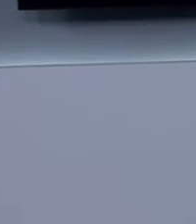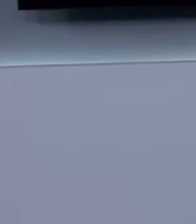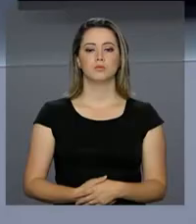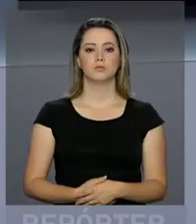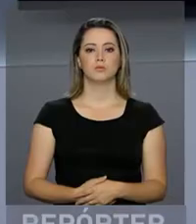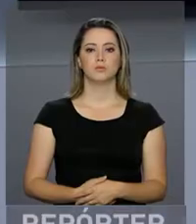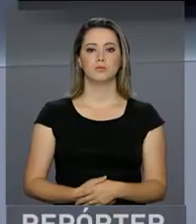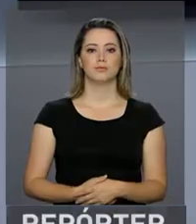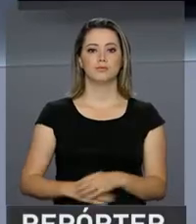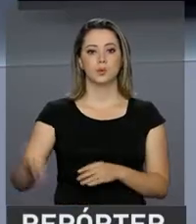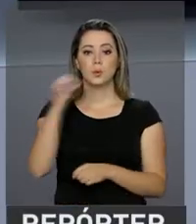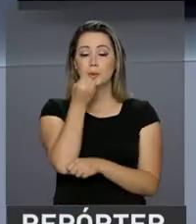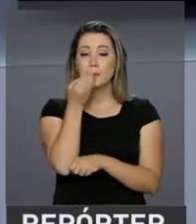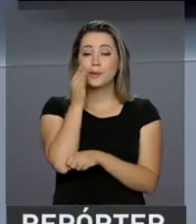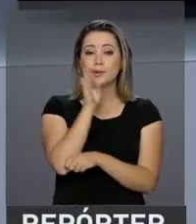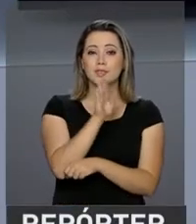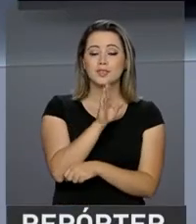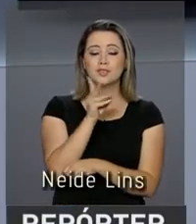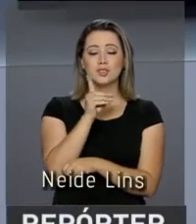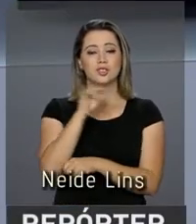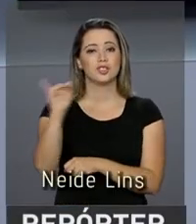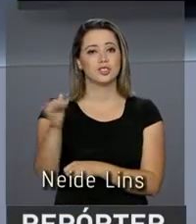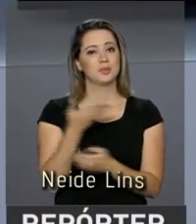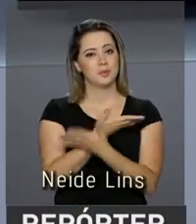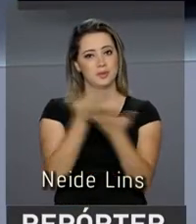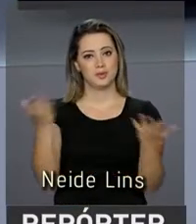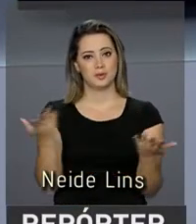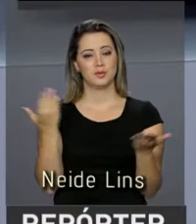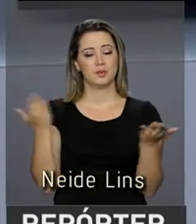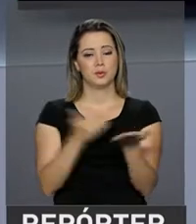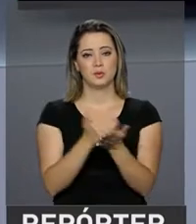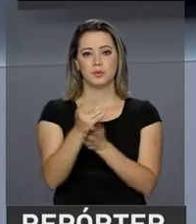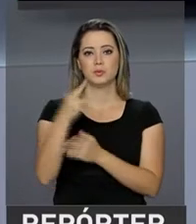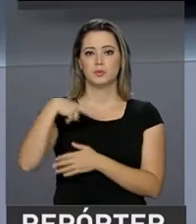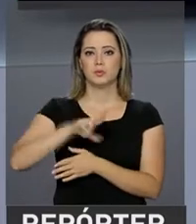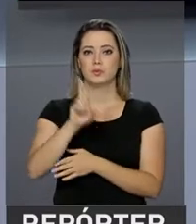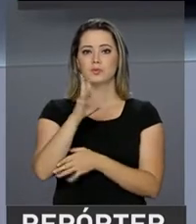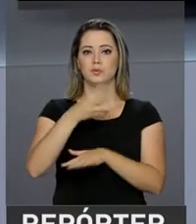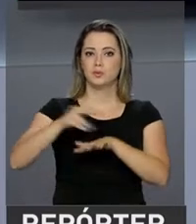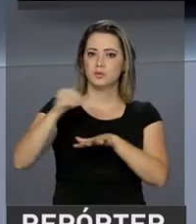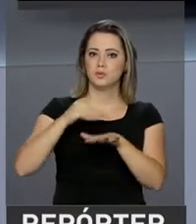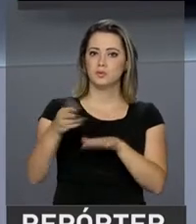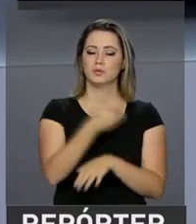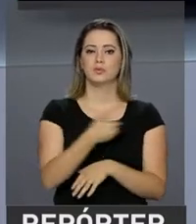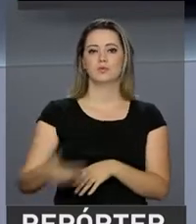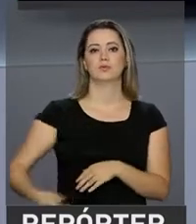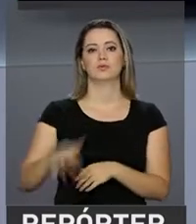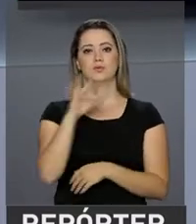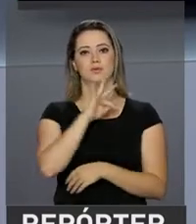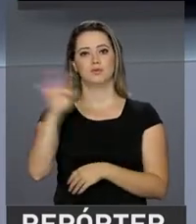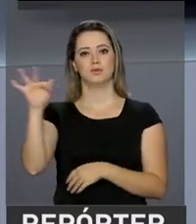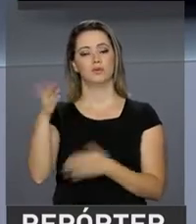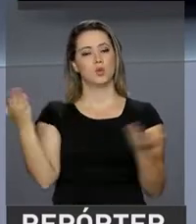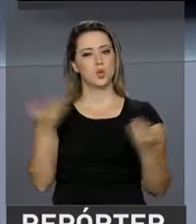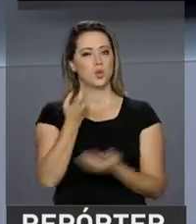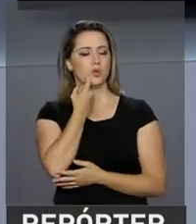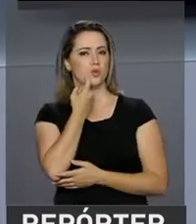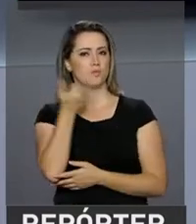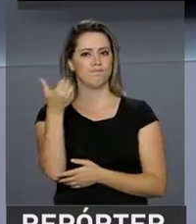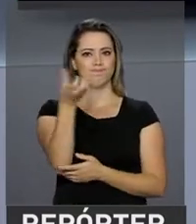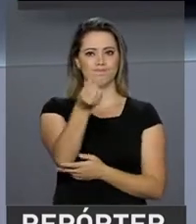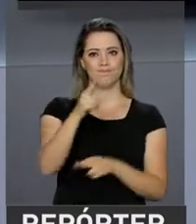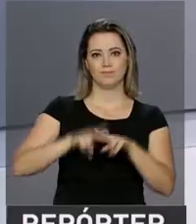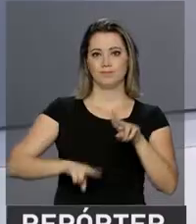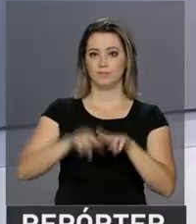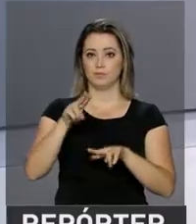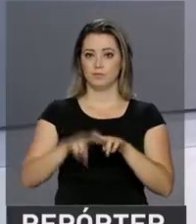Olá, bom dia para você. Estamos no ar com o repórter NBR e as notícias do governo federal desta sexta-feira, 16 de